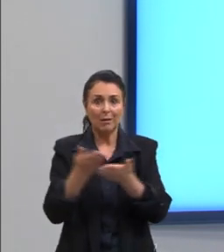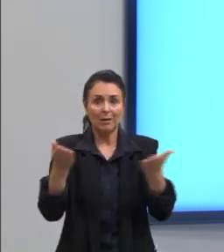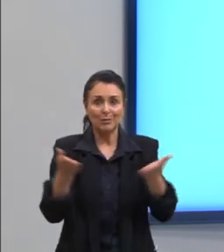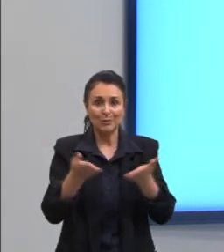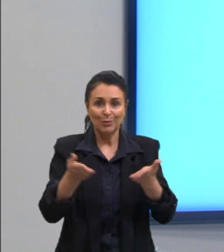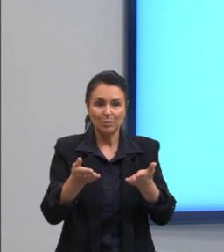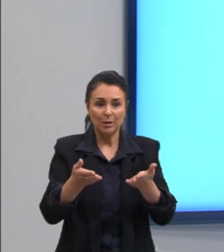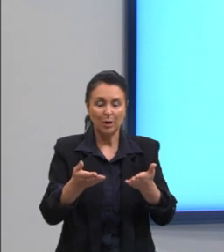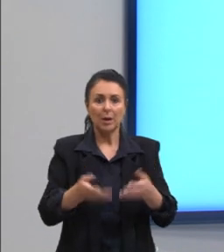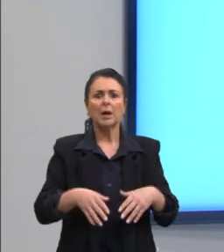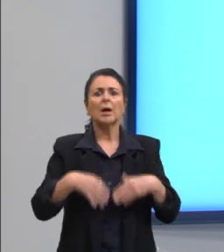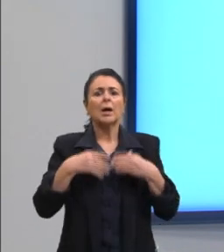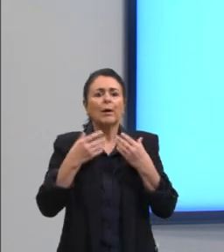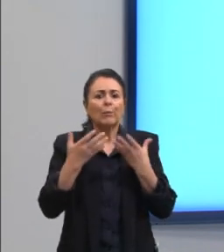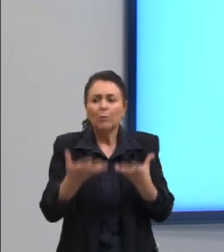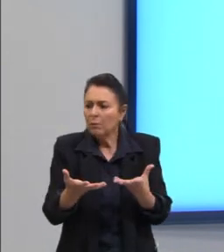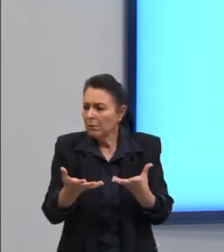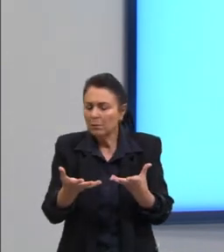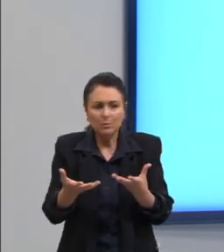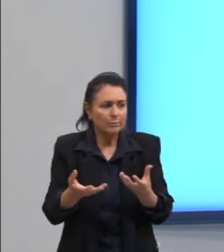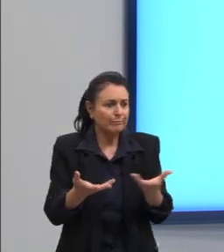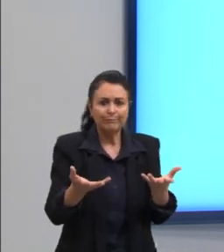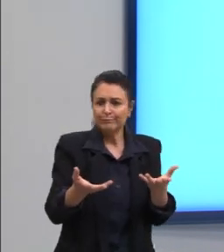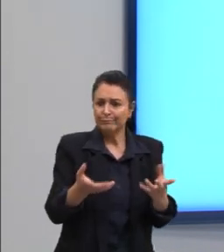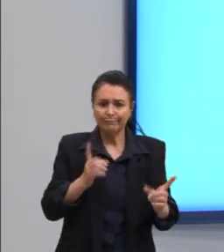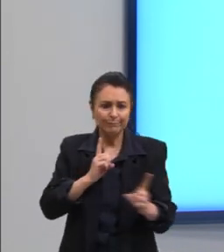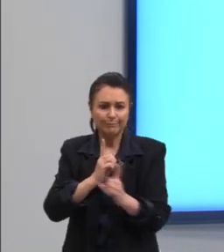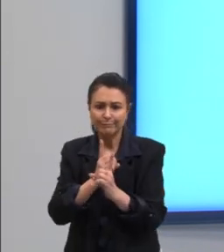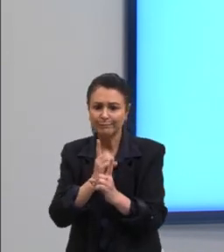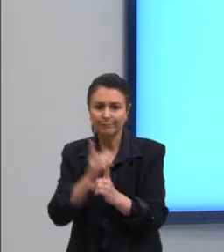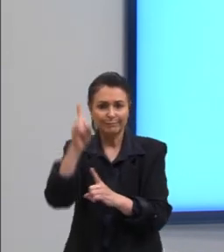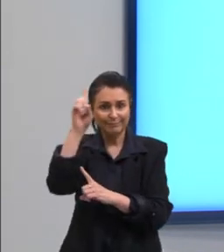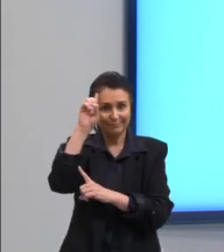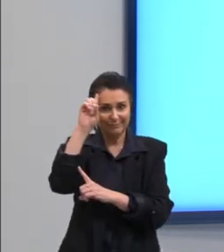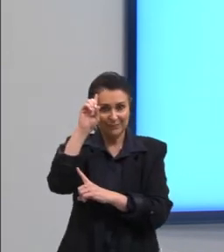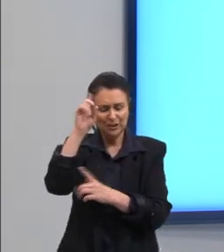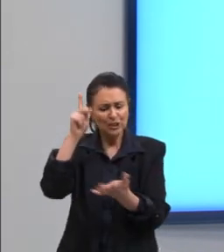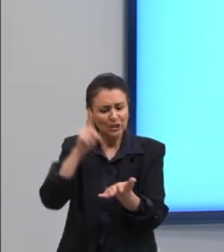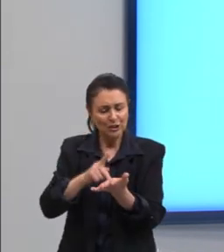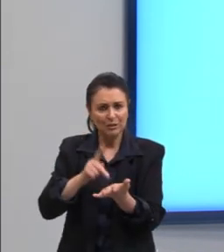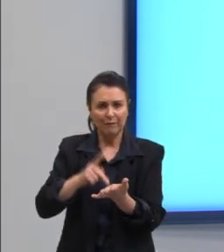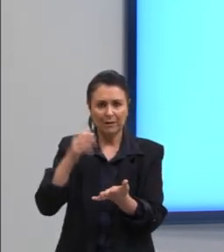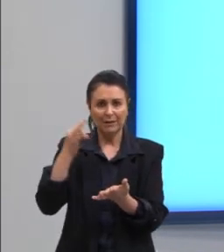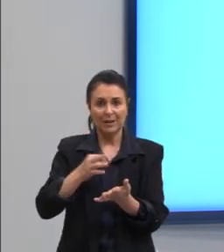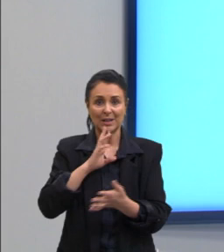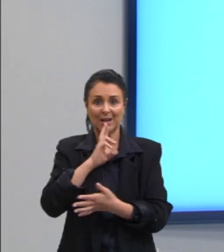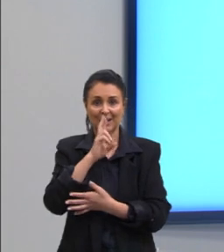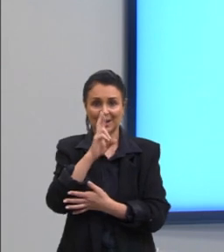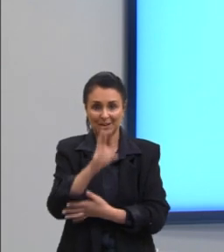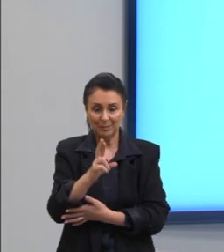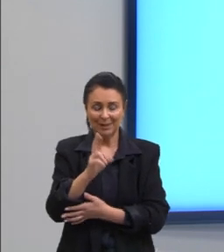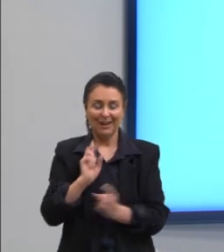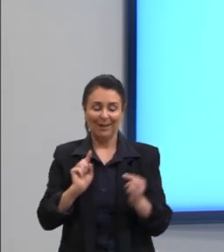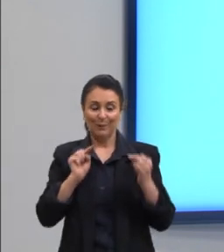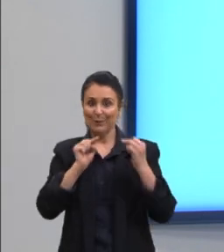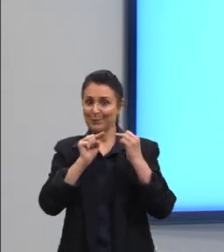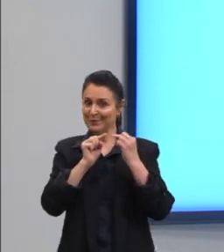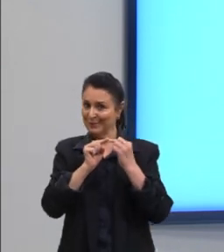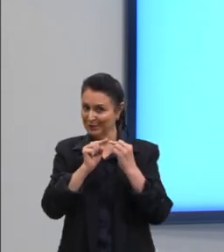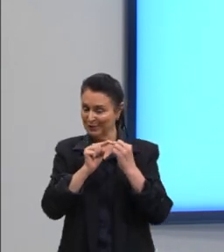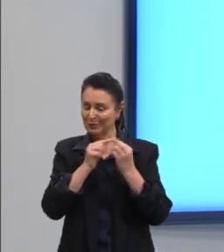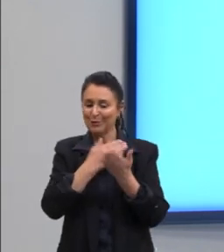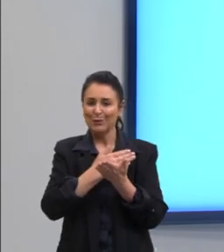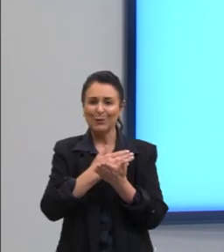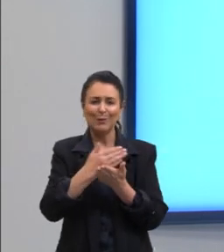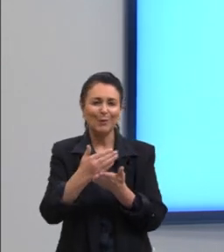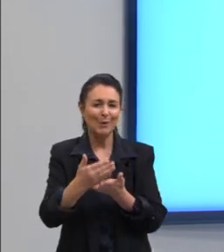onde de fato no nosso dia a dia nós encontramos os números naturais, então a resposta acho que é bem objetiva desde a pré